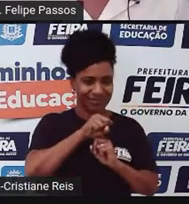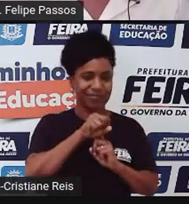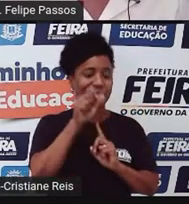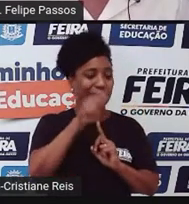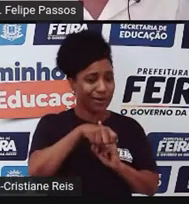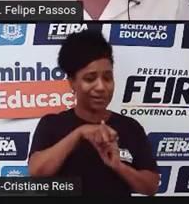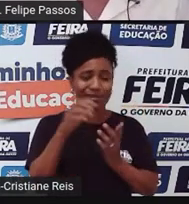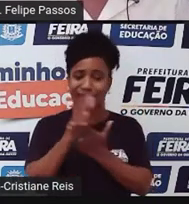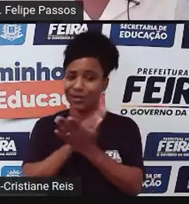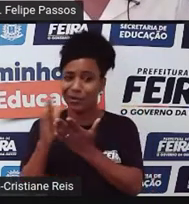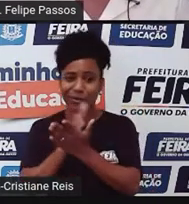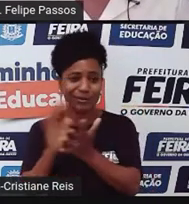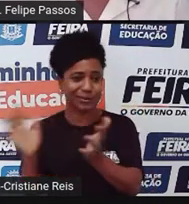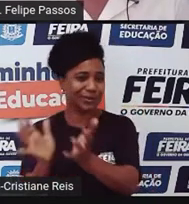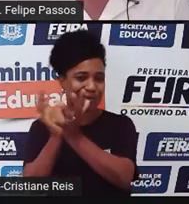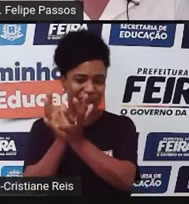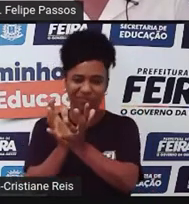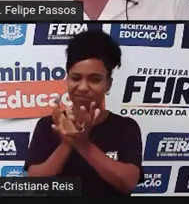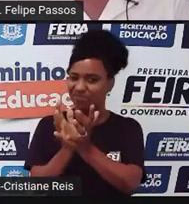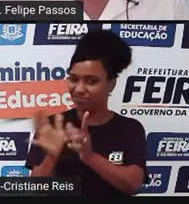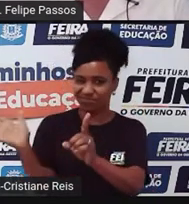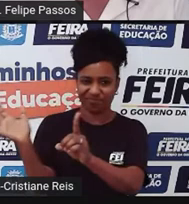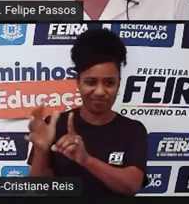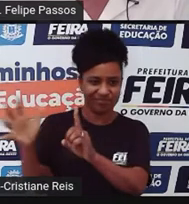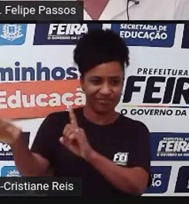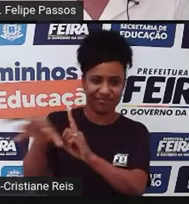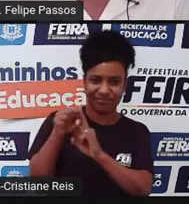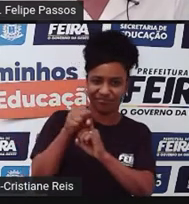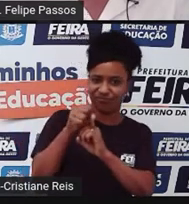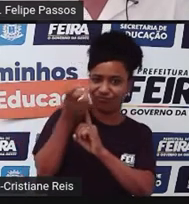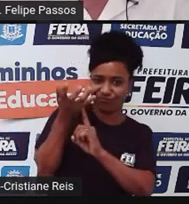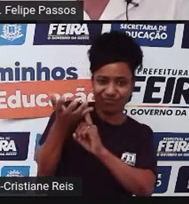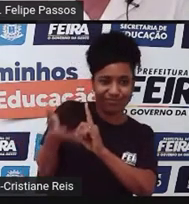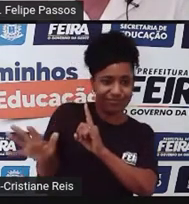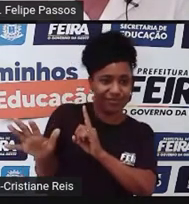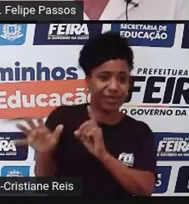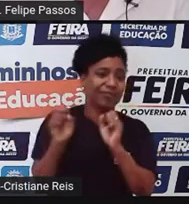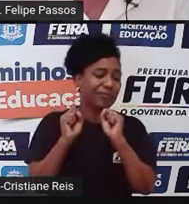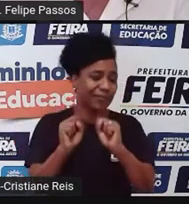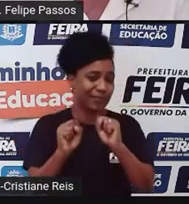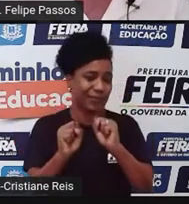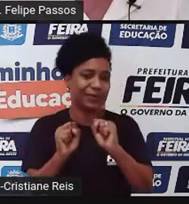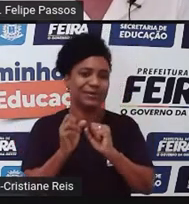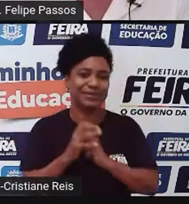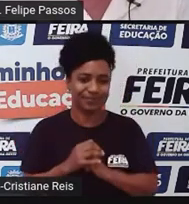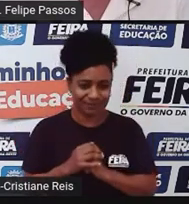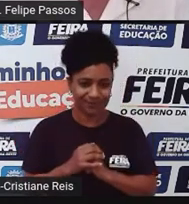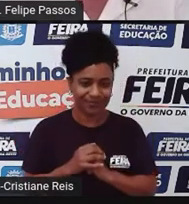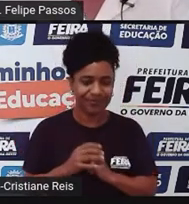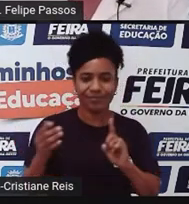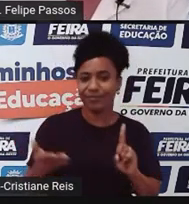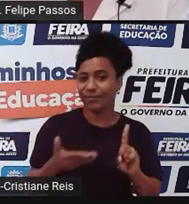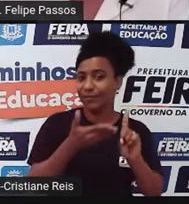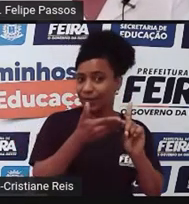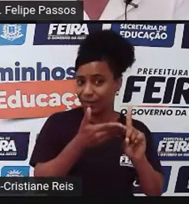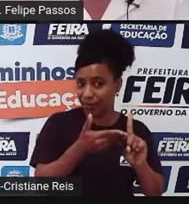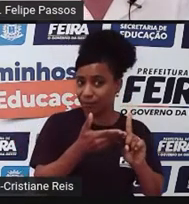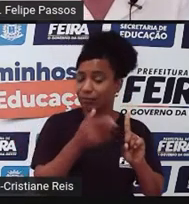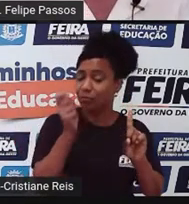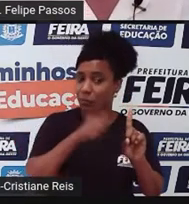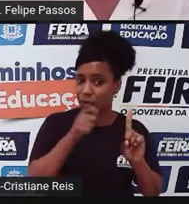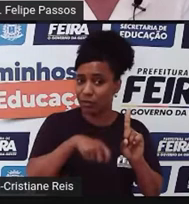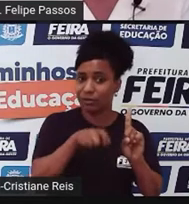Então ser capaz de mudar a vida, de trazer uma mudança na vida de alguém, nem sempre é para o bem,